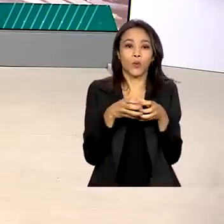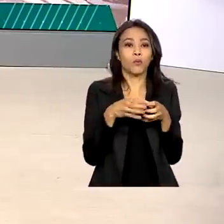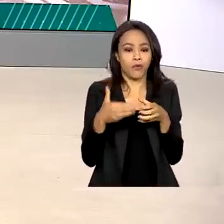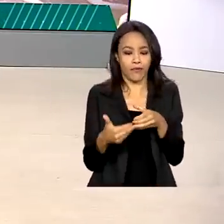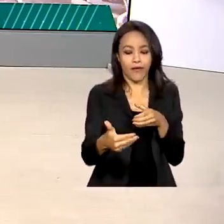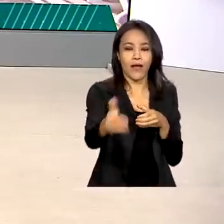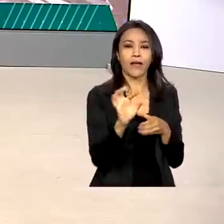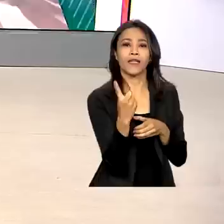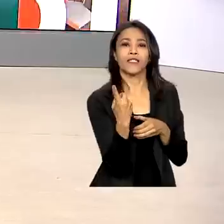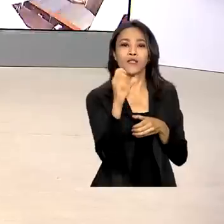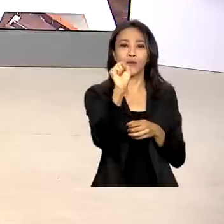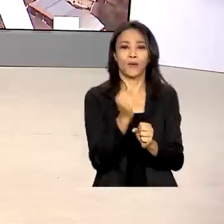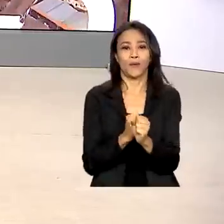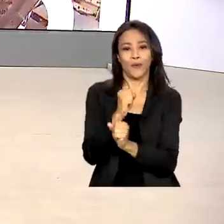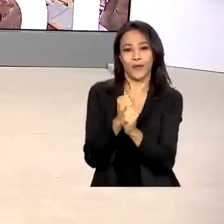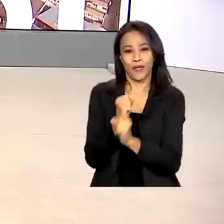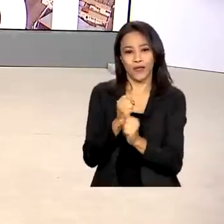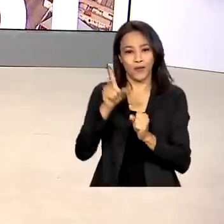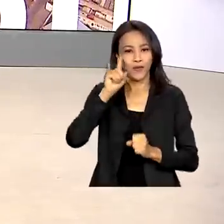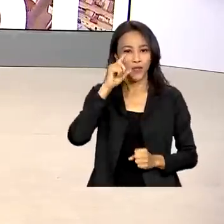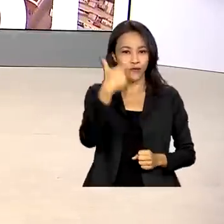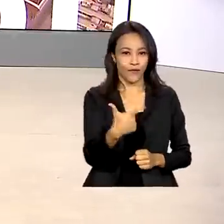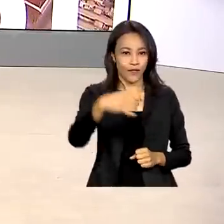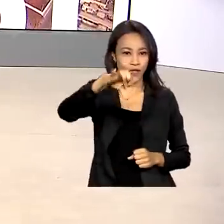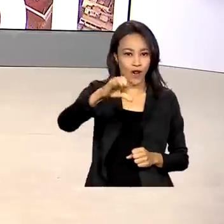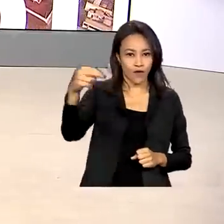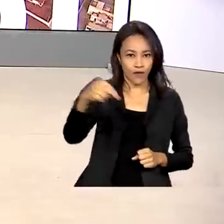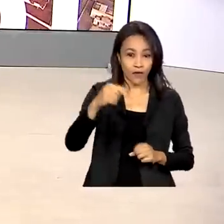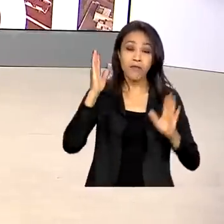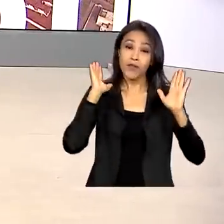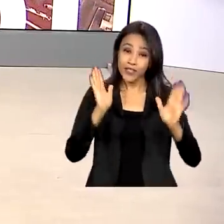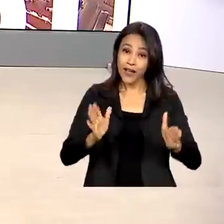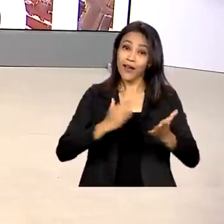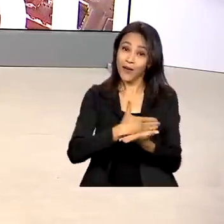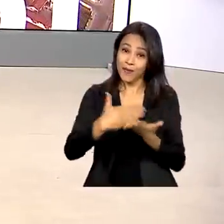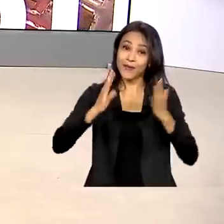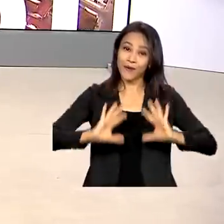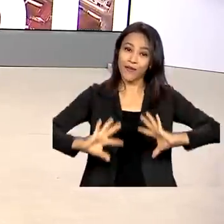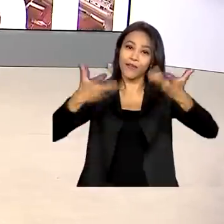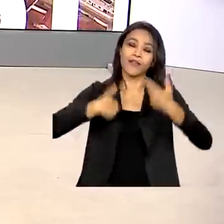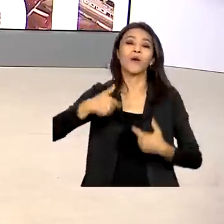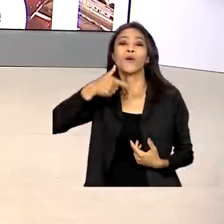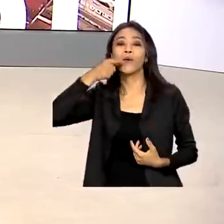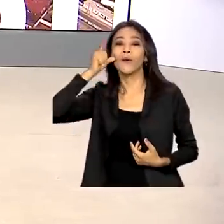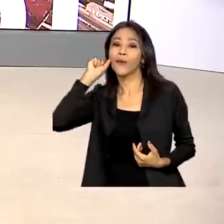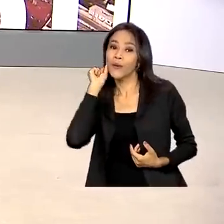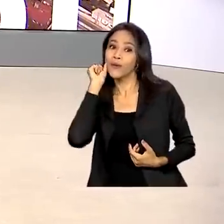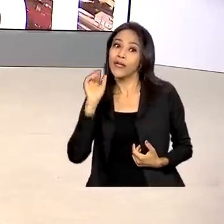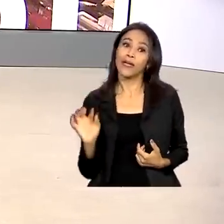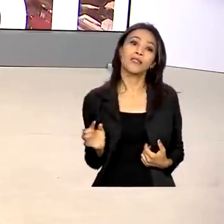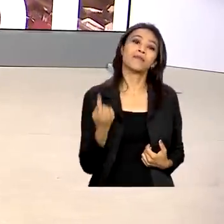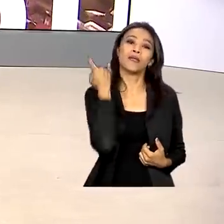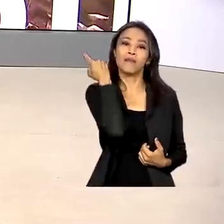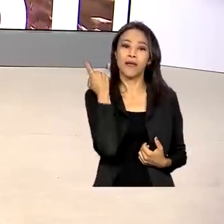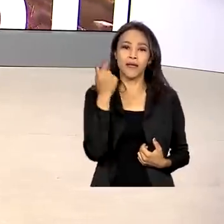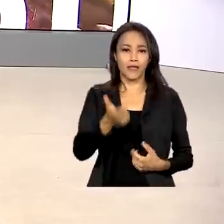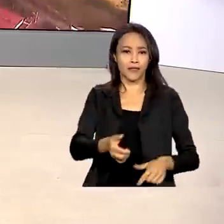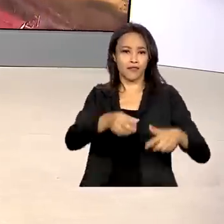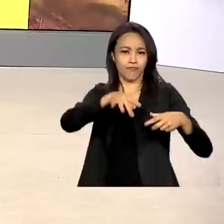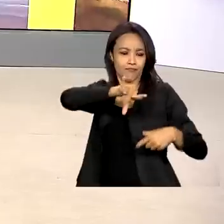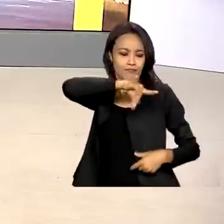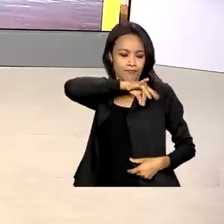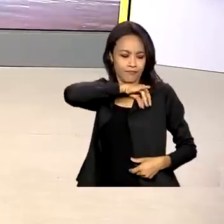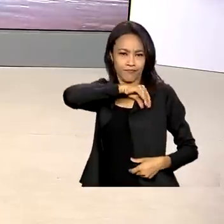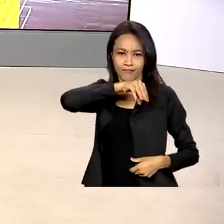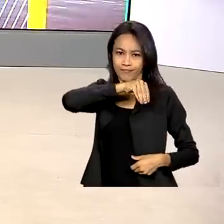próximo dia 29 de novembro, mas as comemorações já começaram. Ontem, as primeiras condecorações foram entregues